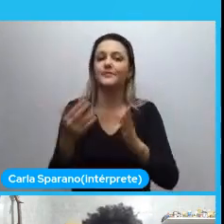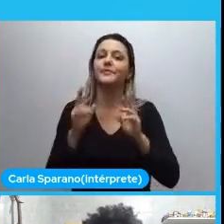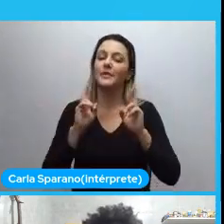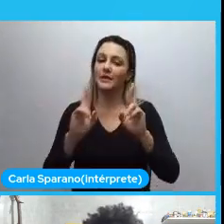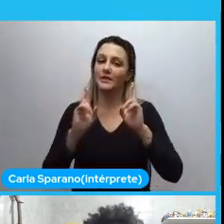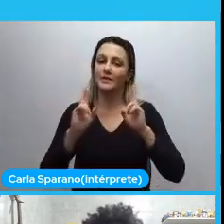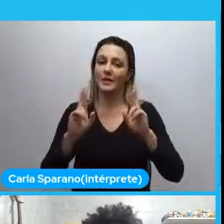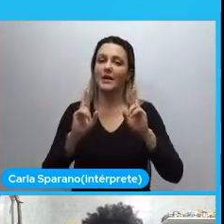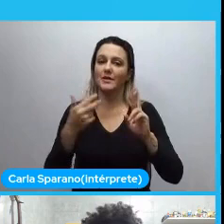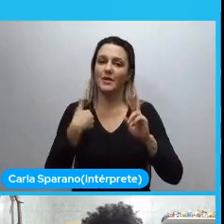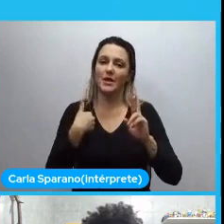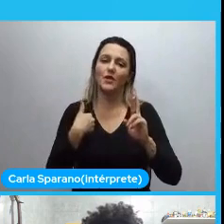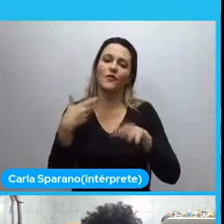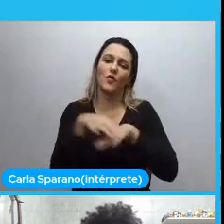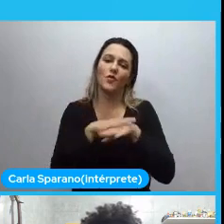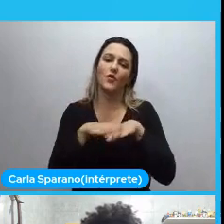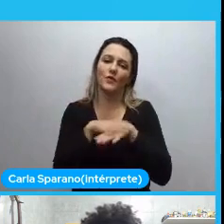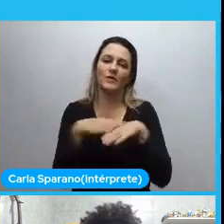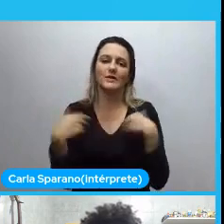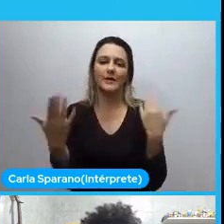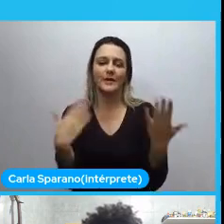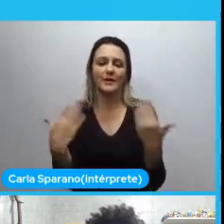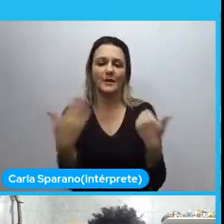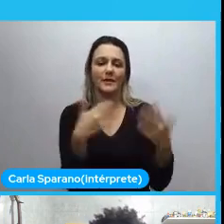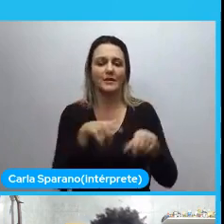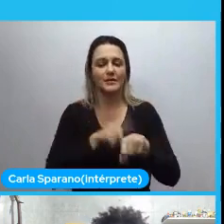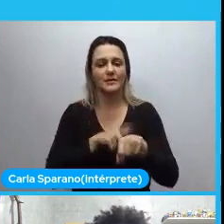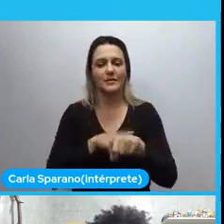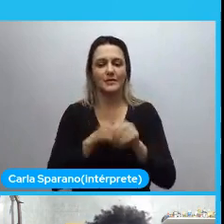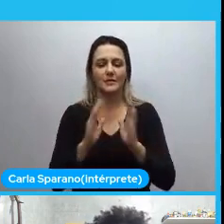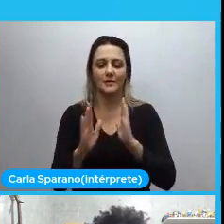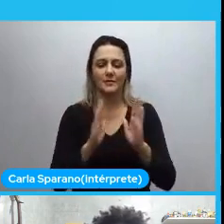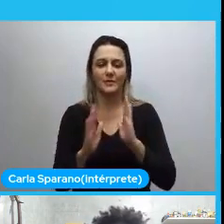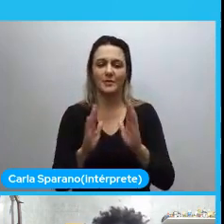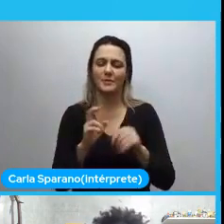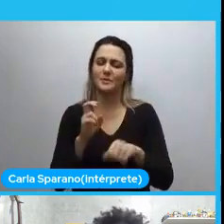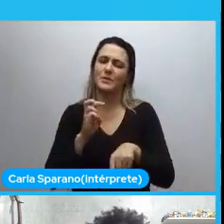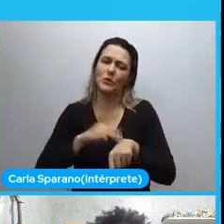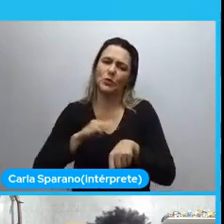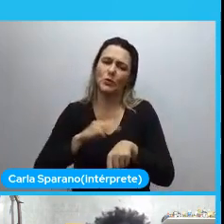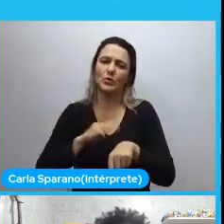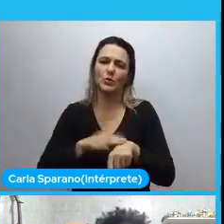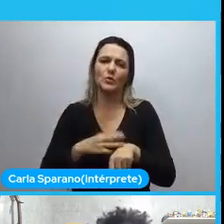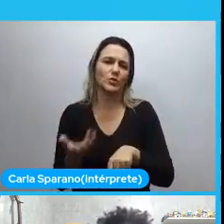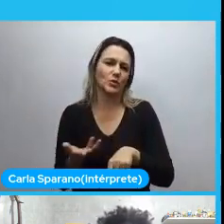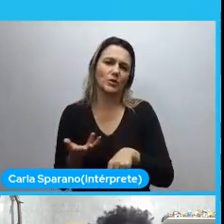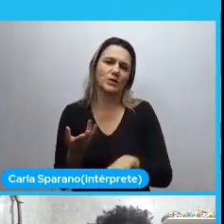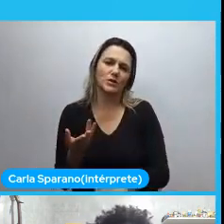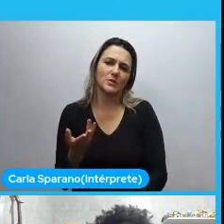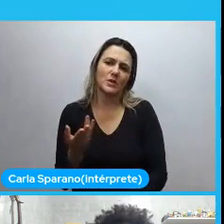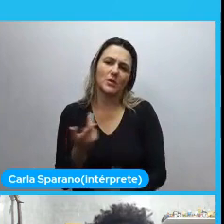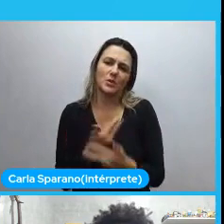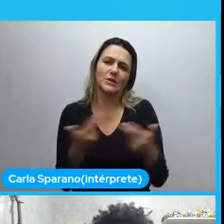que o que eu vá conversar, o a gente vai conversar nesse momento, nesses próximos minutos aí, seja algo que